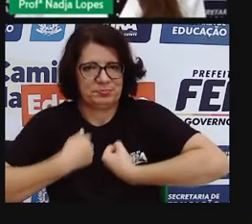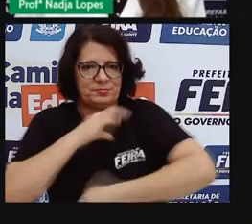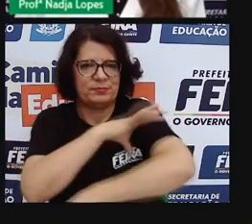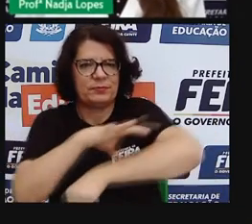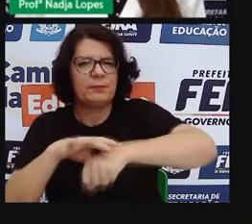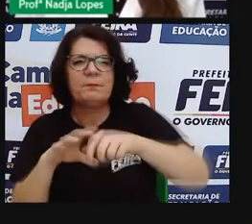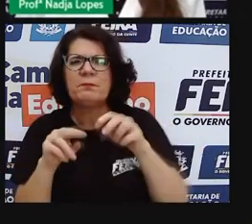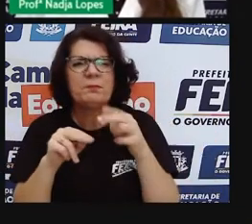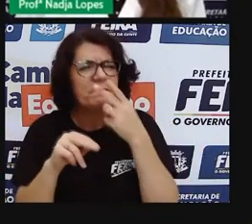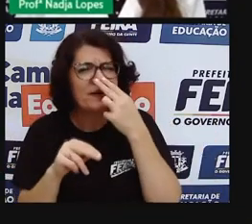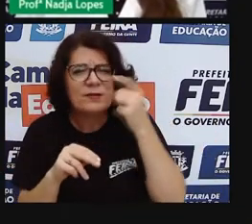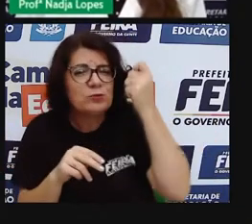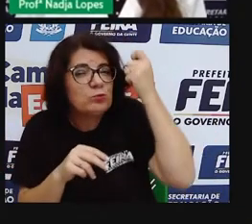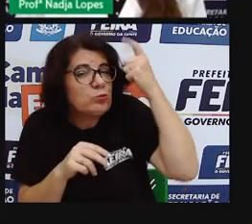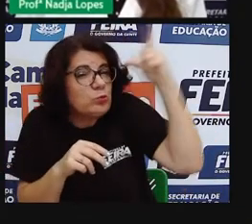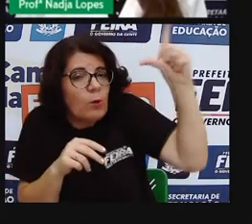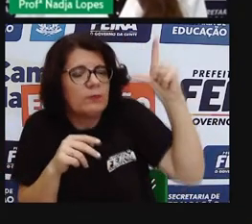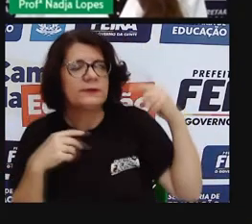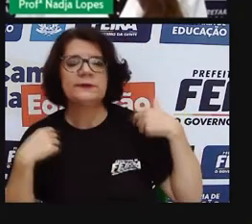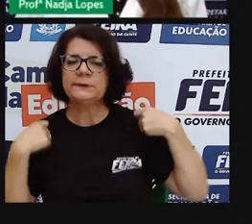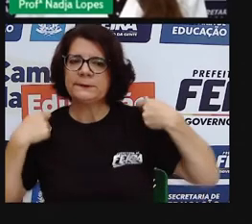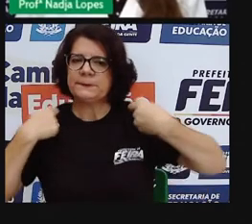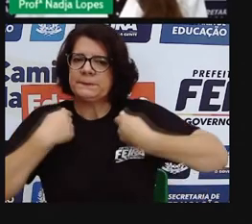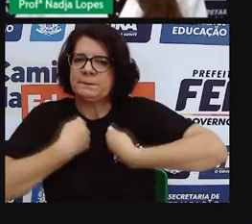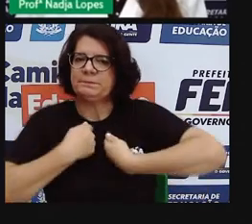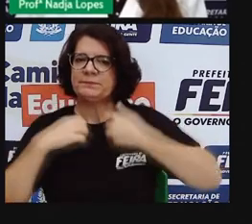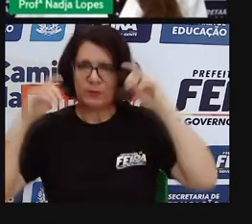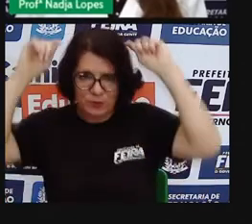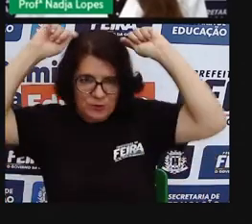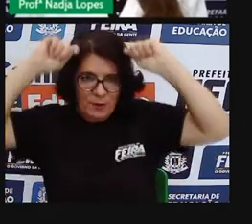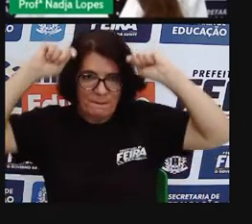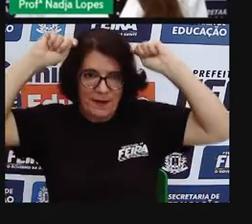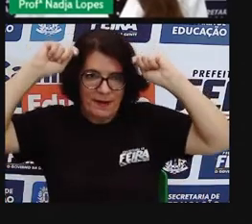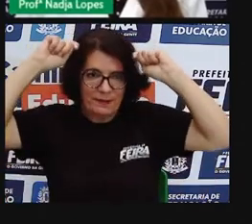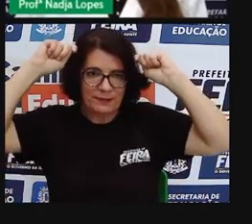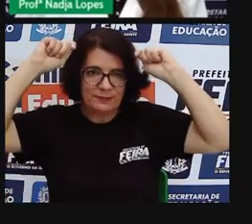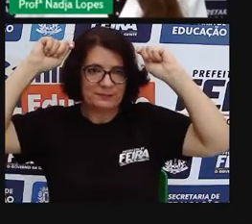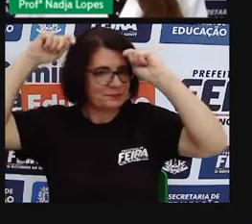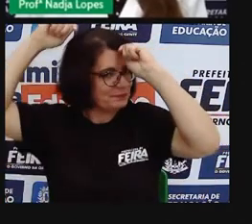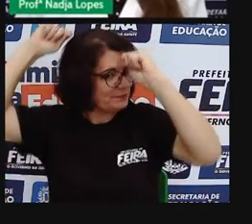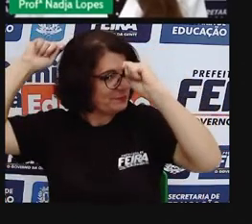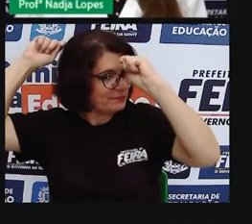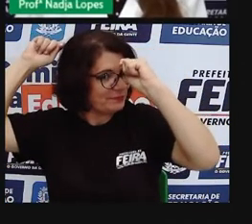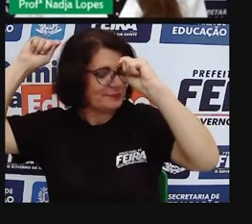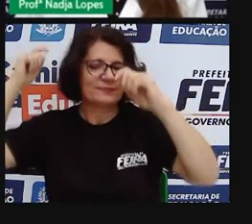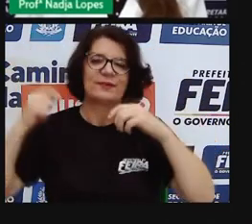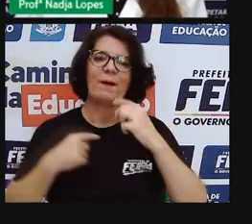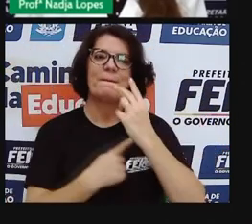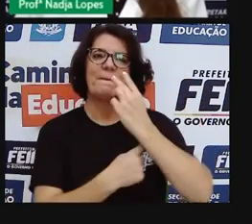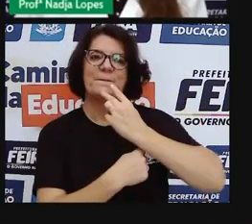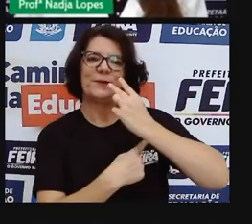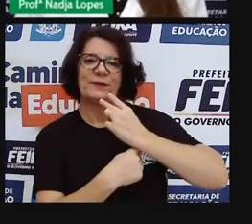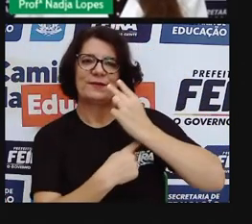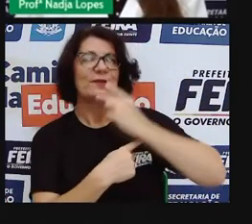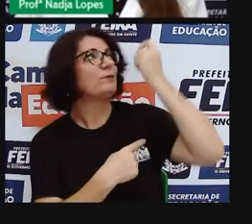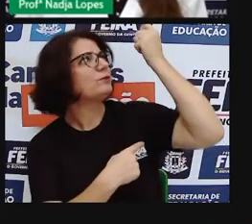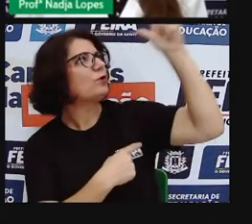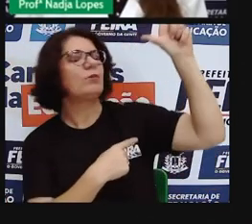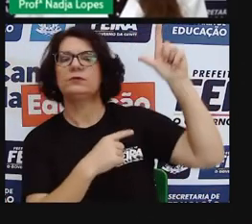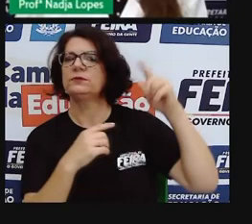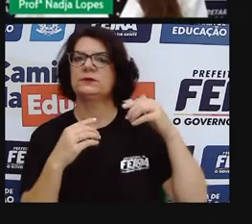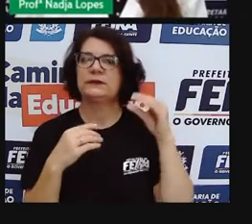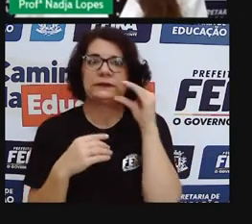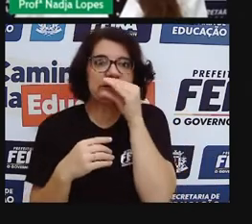certamente por conta do sol, do calor, né, chapéu. Certamente as pessoas viajavam até a